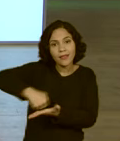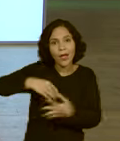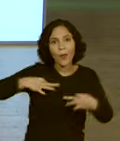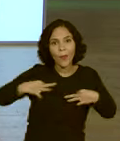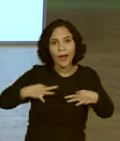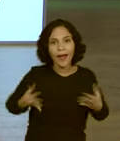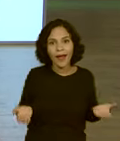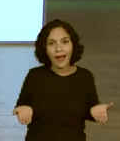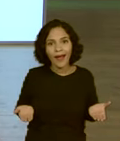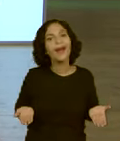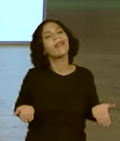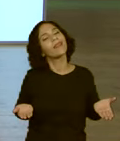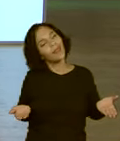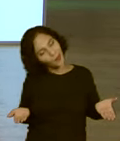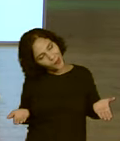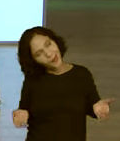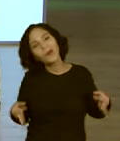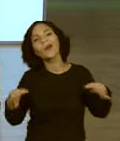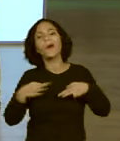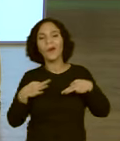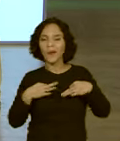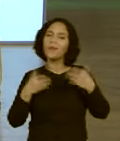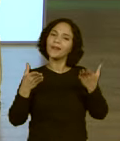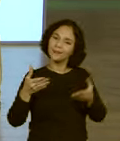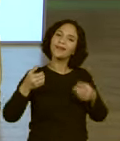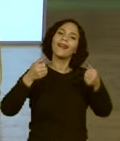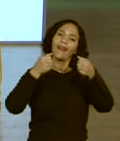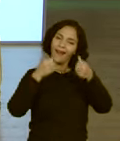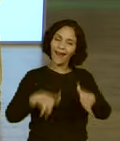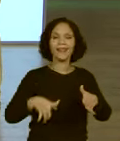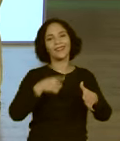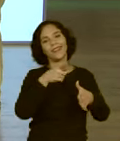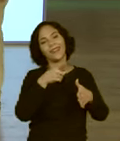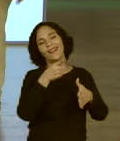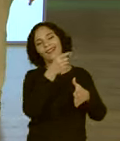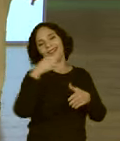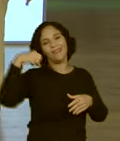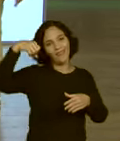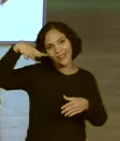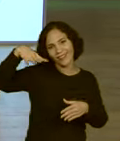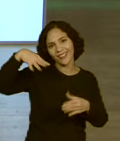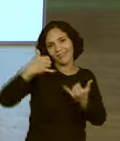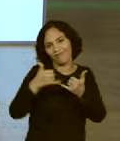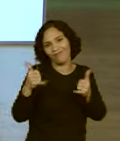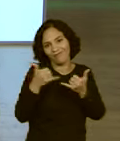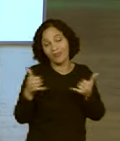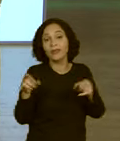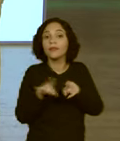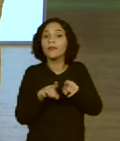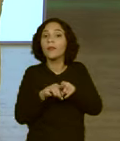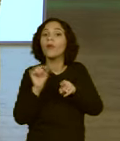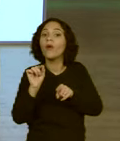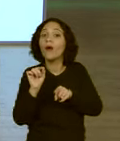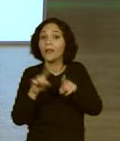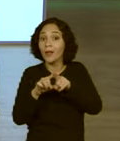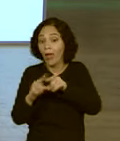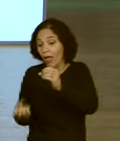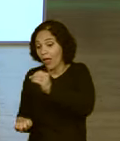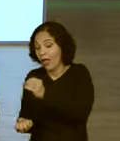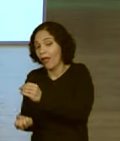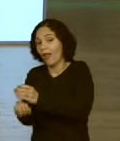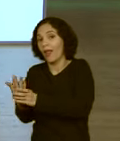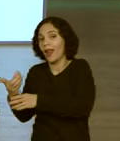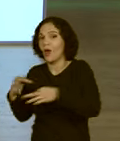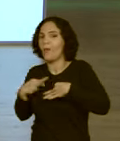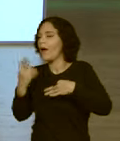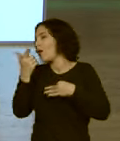a roupa? Então, a roupa também gasta energia, tá? E fora a energia que é gasta para produzir a roupa,